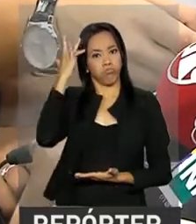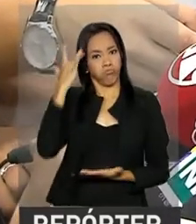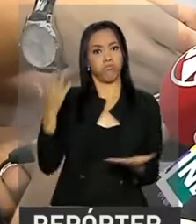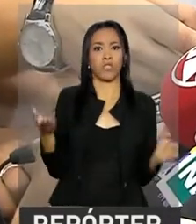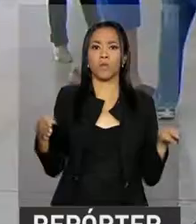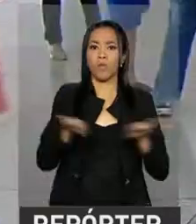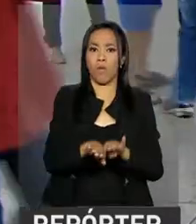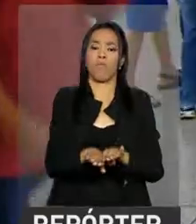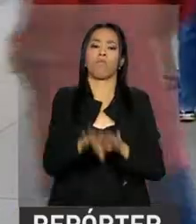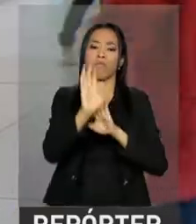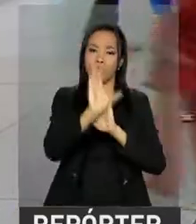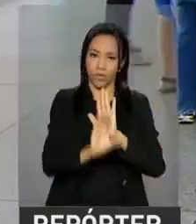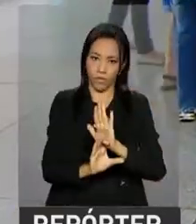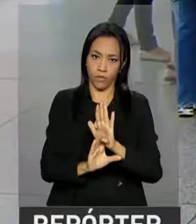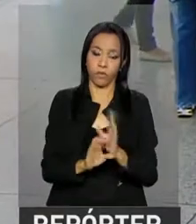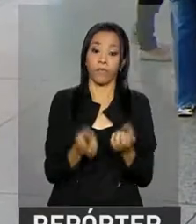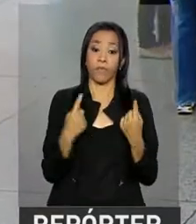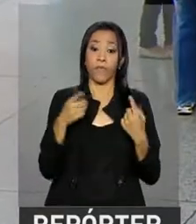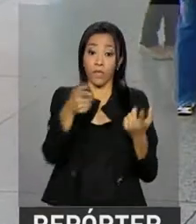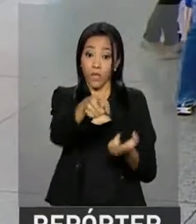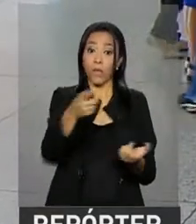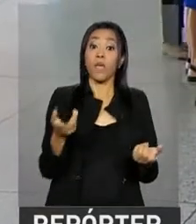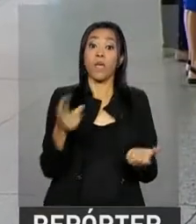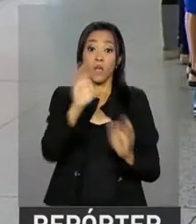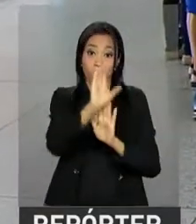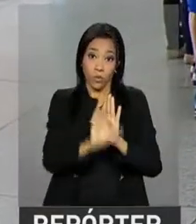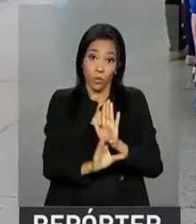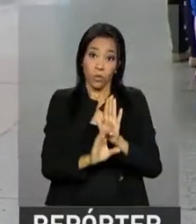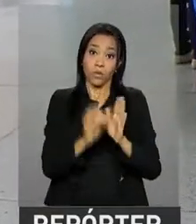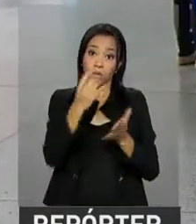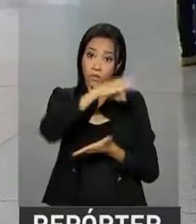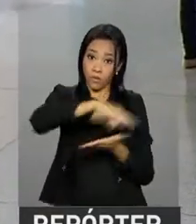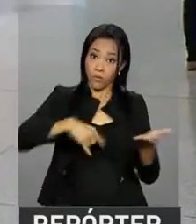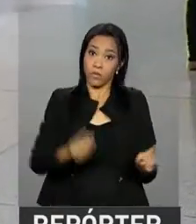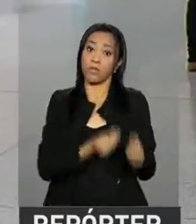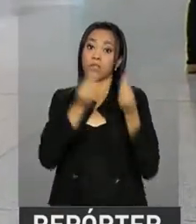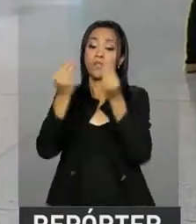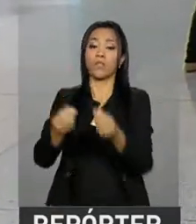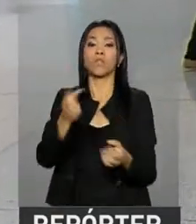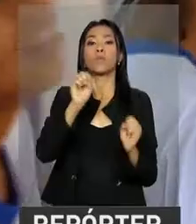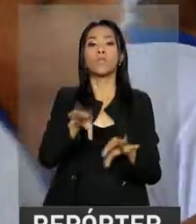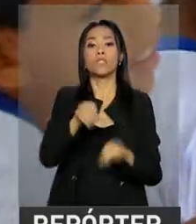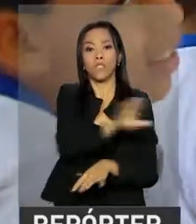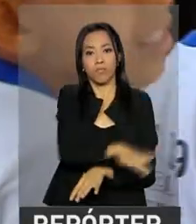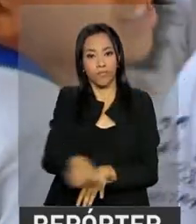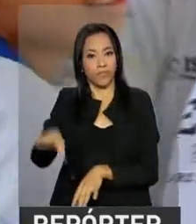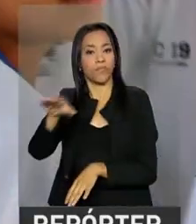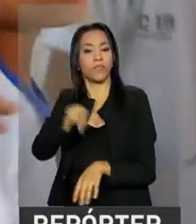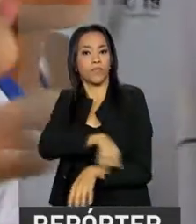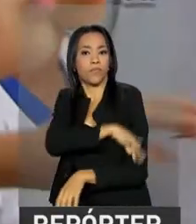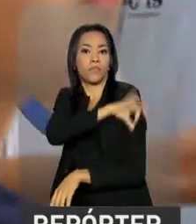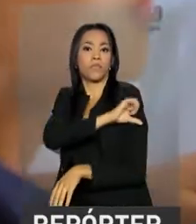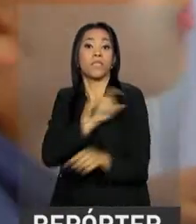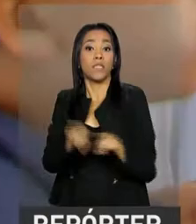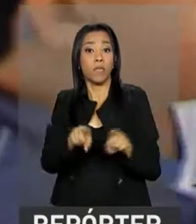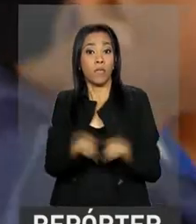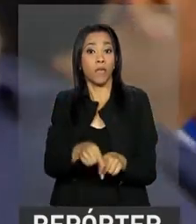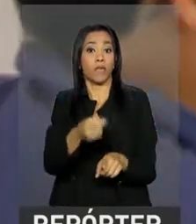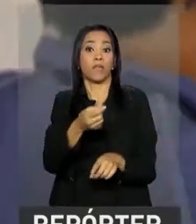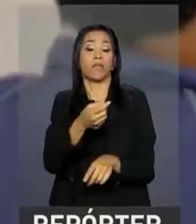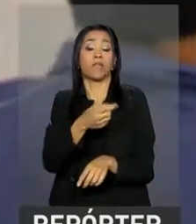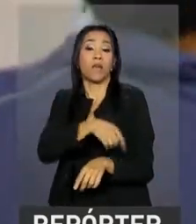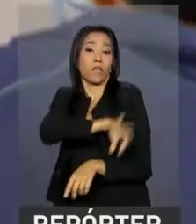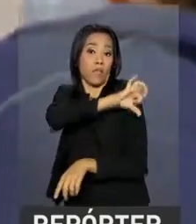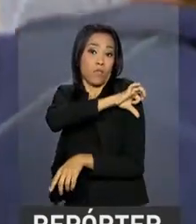as crianças do Brasil. O documento entregue aborda os ensinos infantil e fundamental. Entre as novidades da última versão,